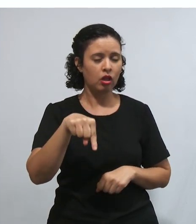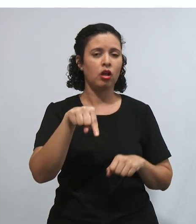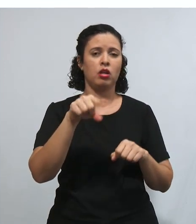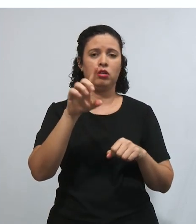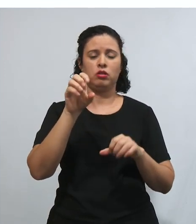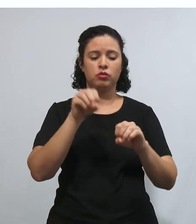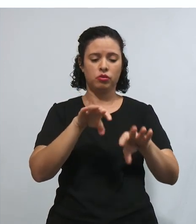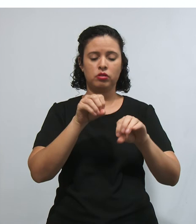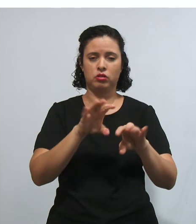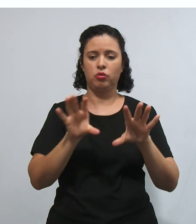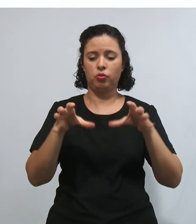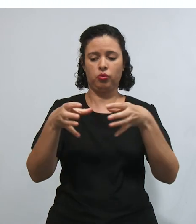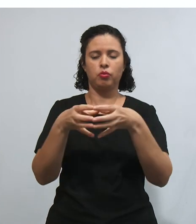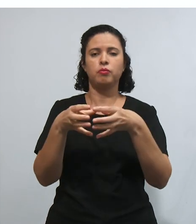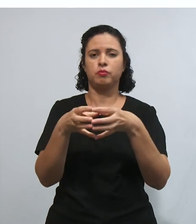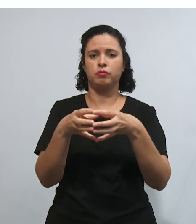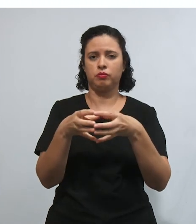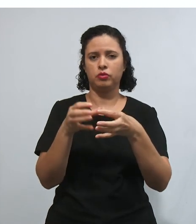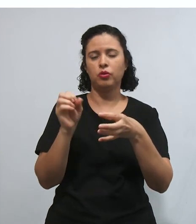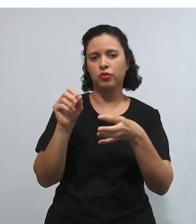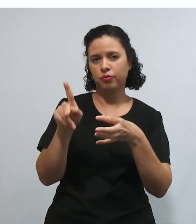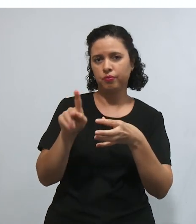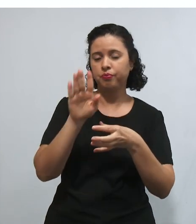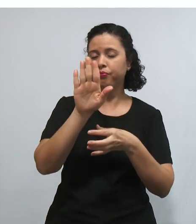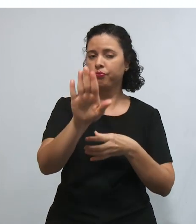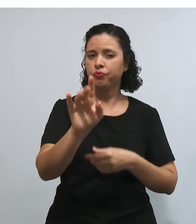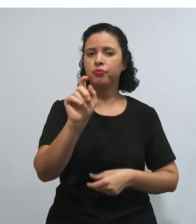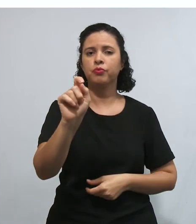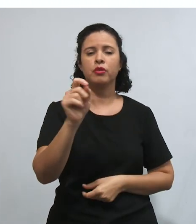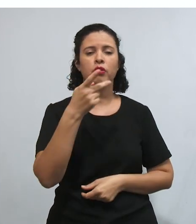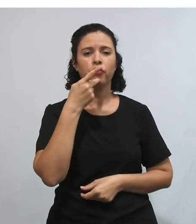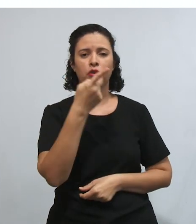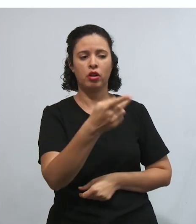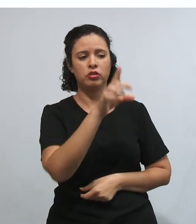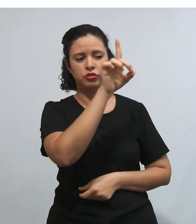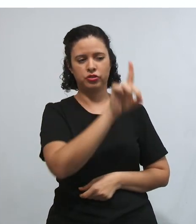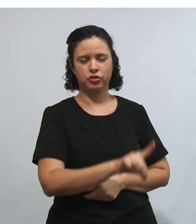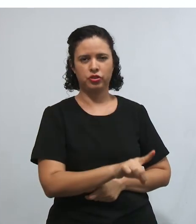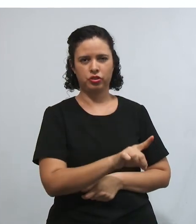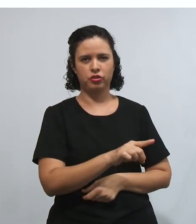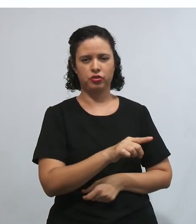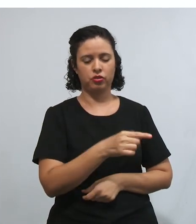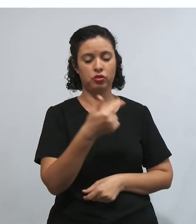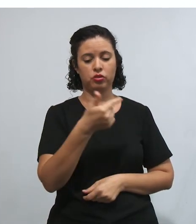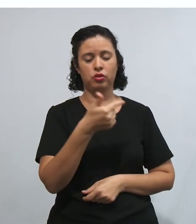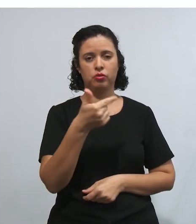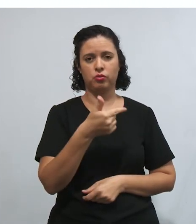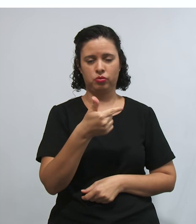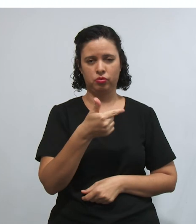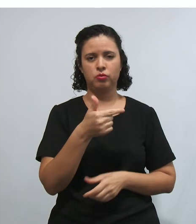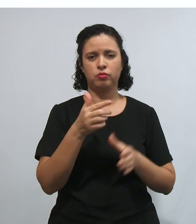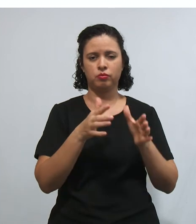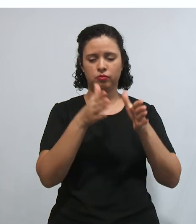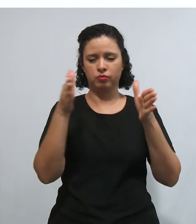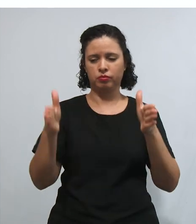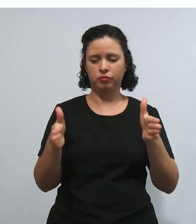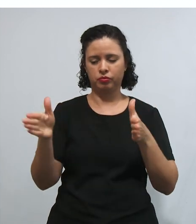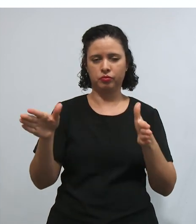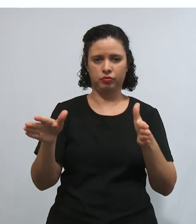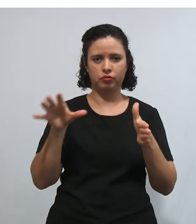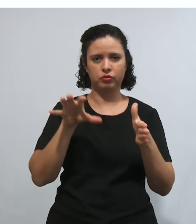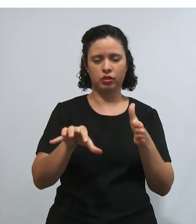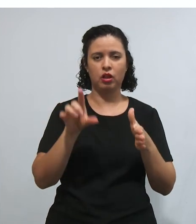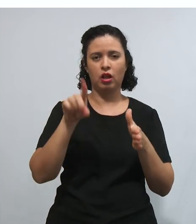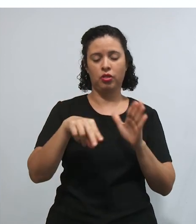coletividade, aqui também, né? Porém, quando eu falo de direito de segunda geração, eu estou me referindo a normas programáticas,